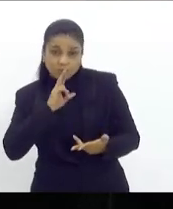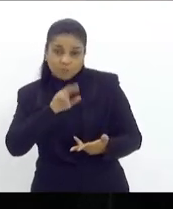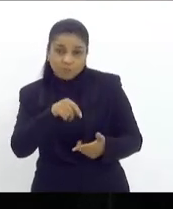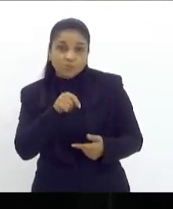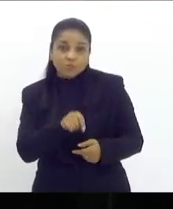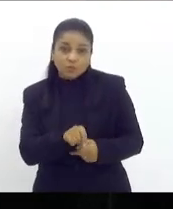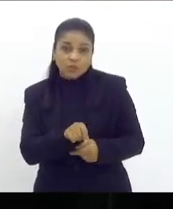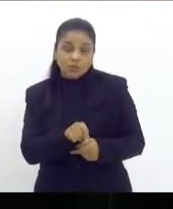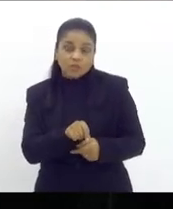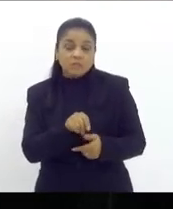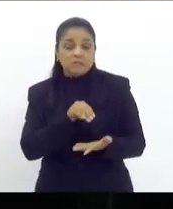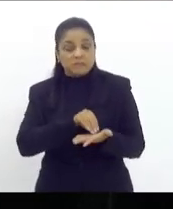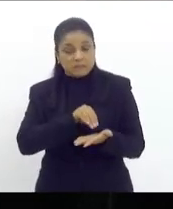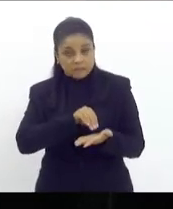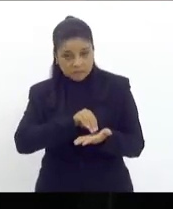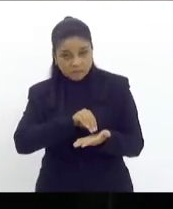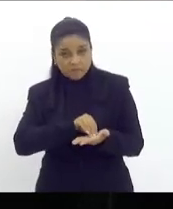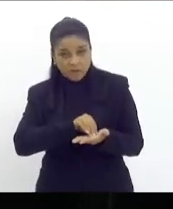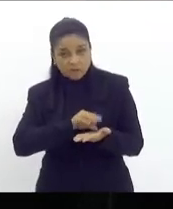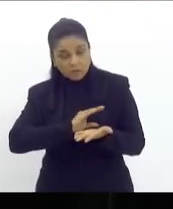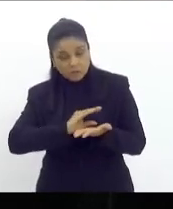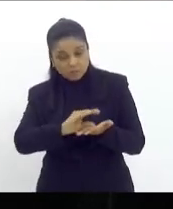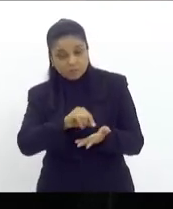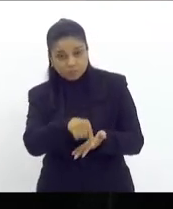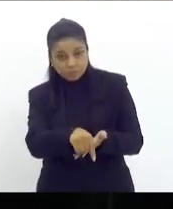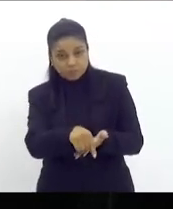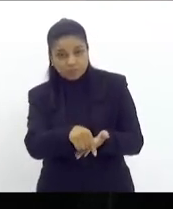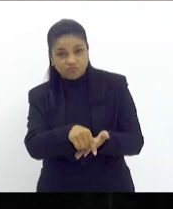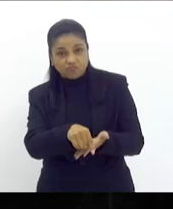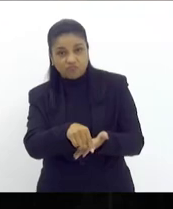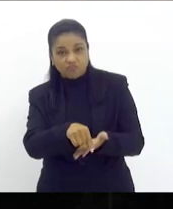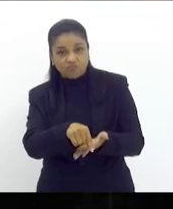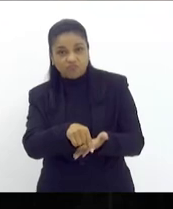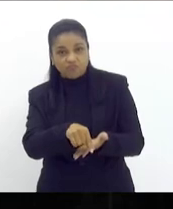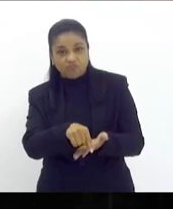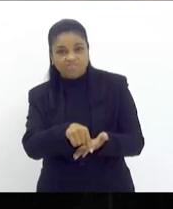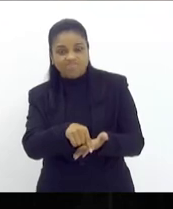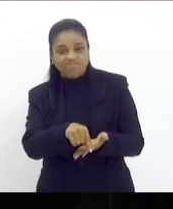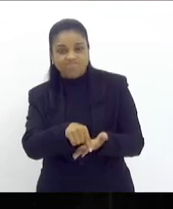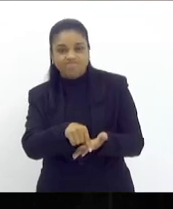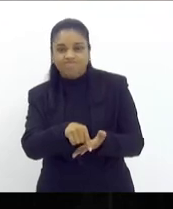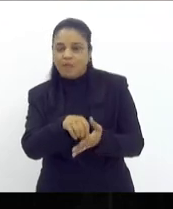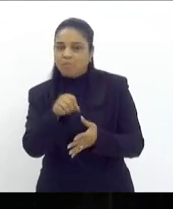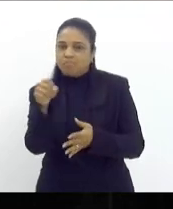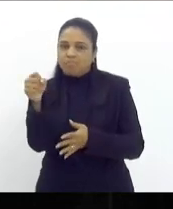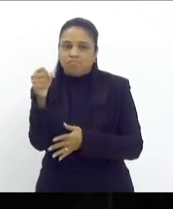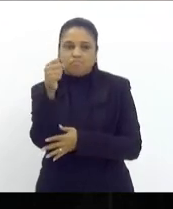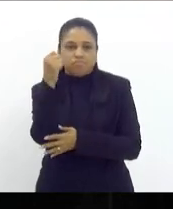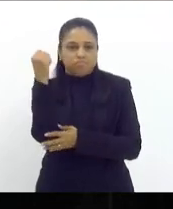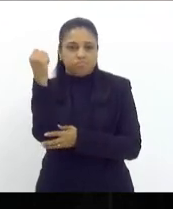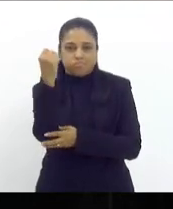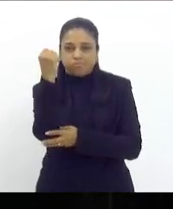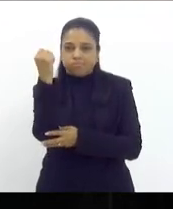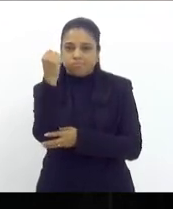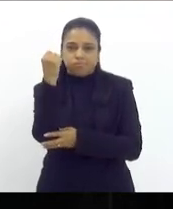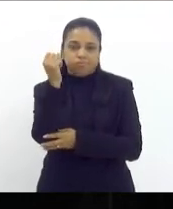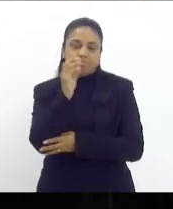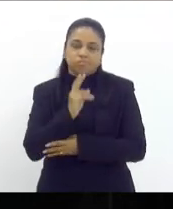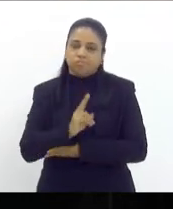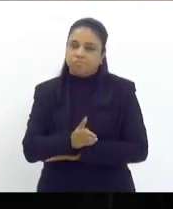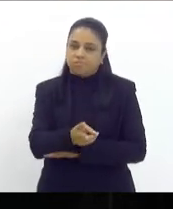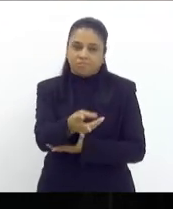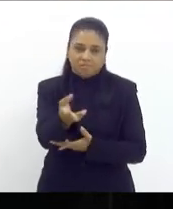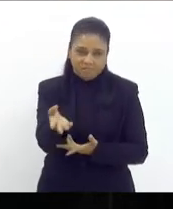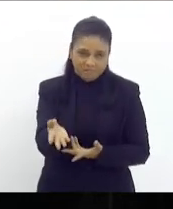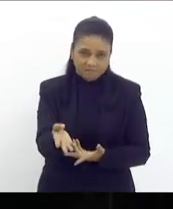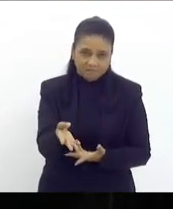subsídios faltam o caos se estabelece definitivamente então vivemos um momento